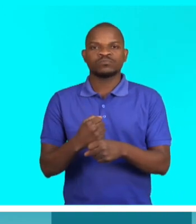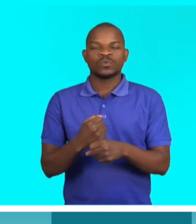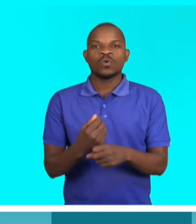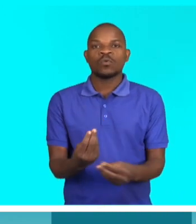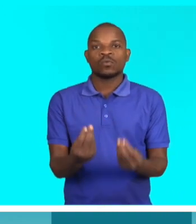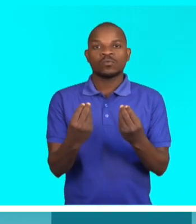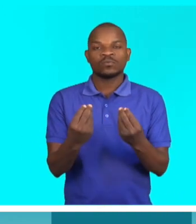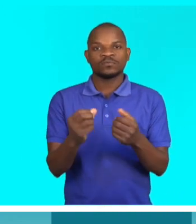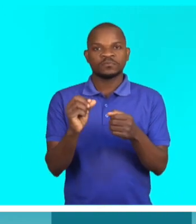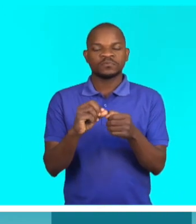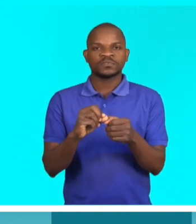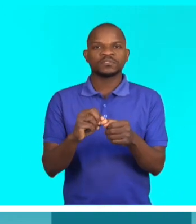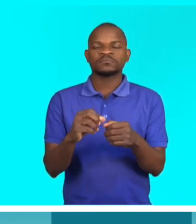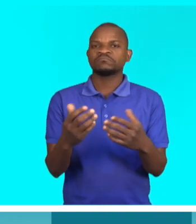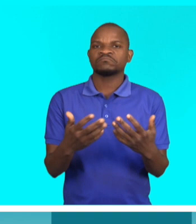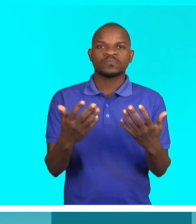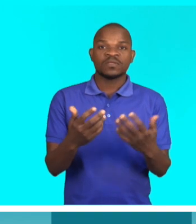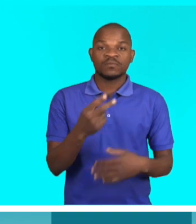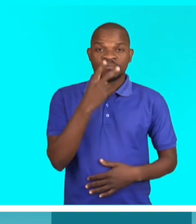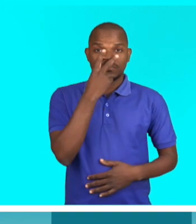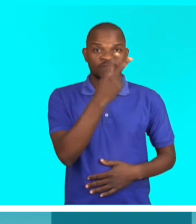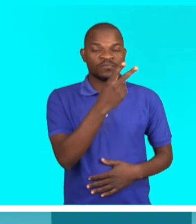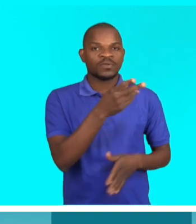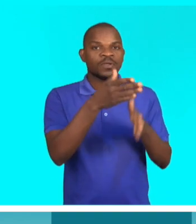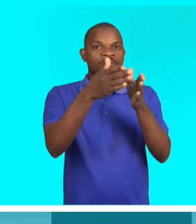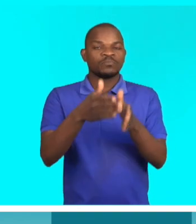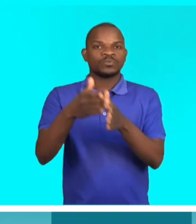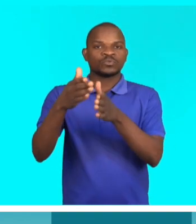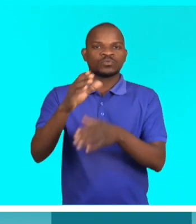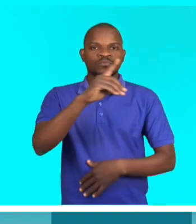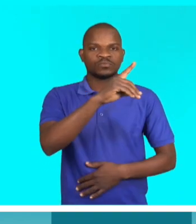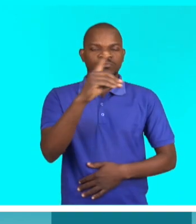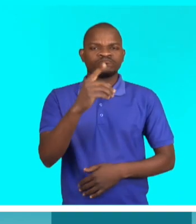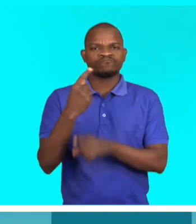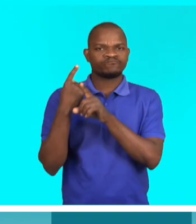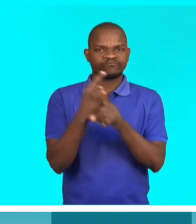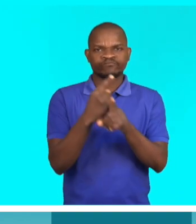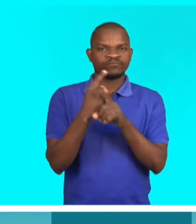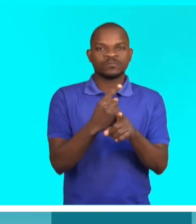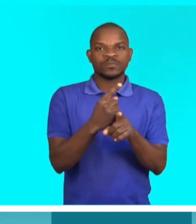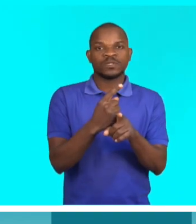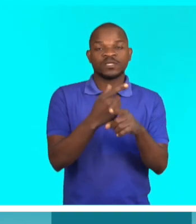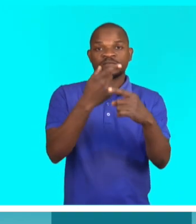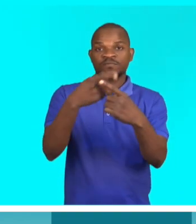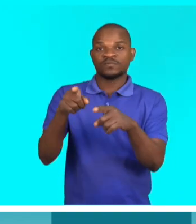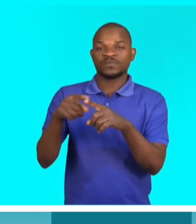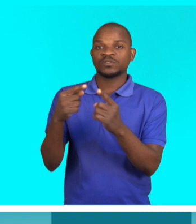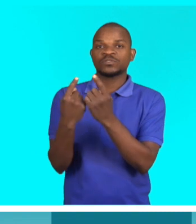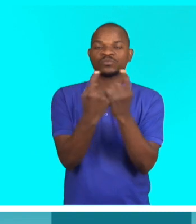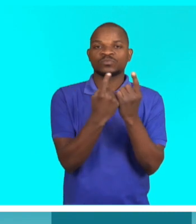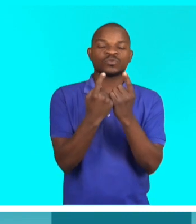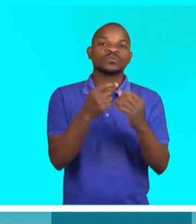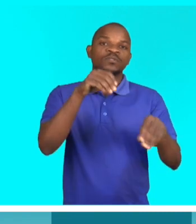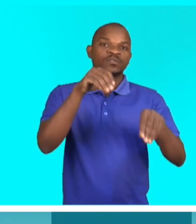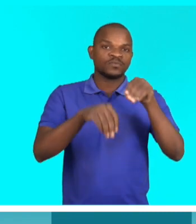no sentido de ver as pessoas com deficiência participar ativamente em todos os processos